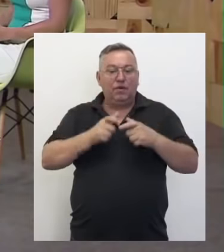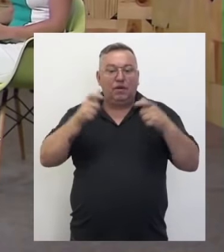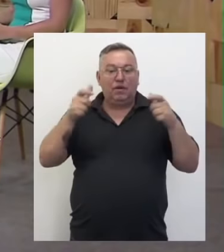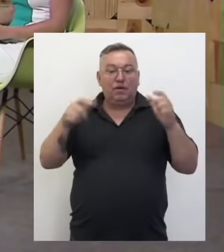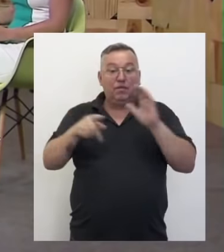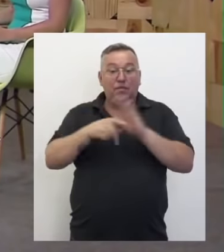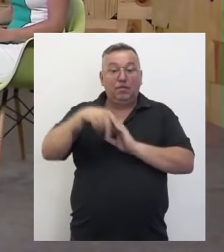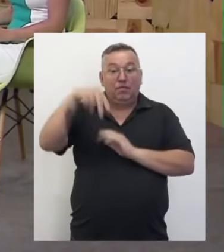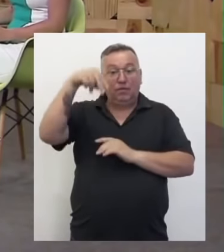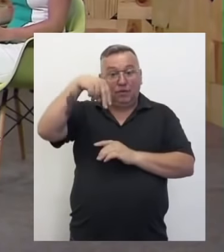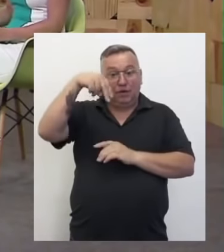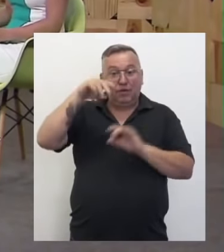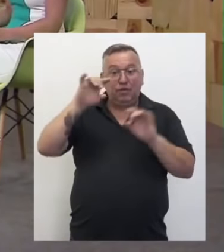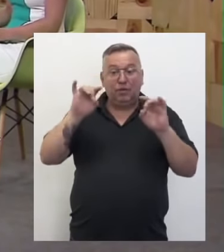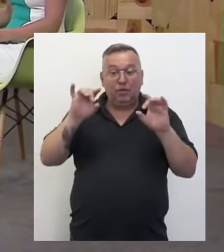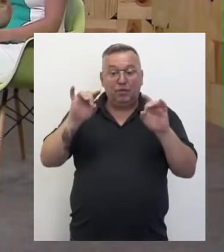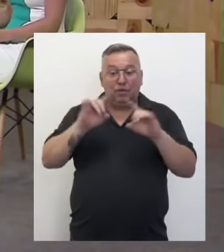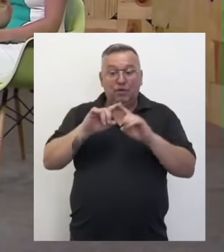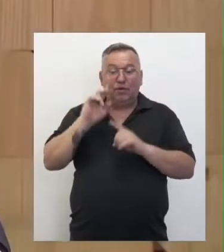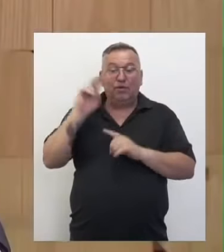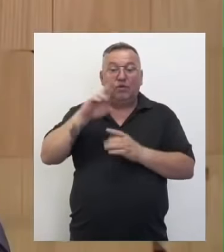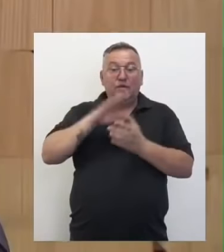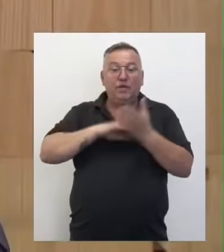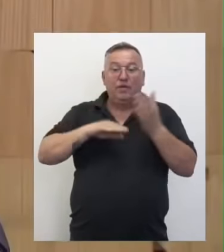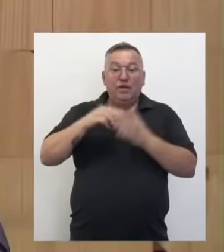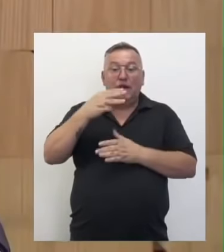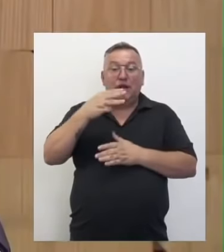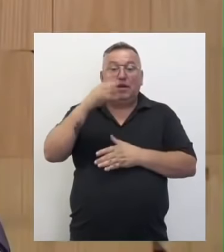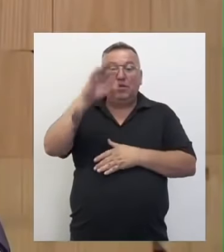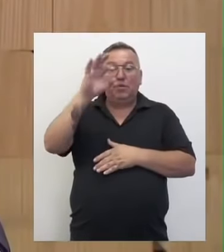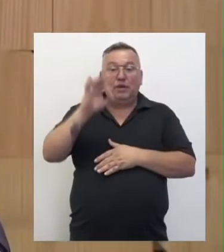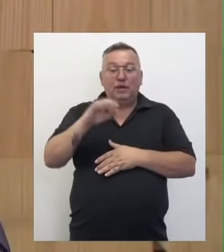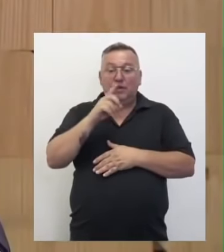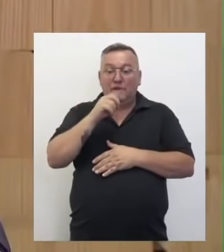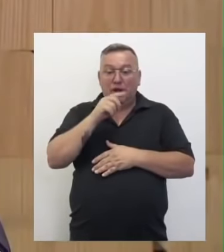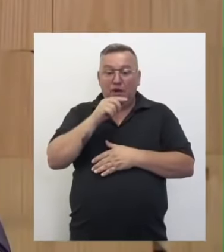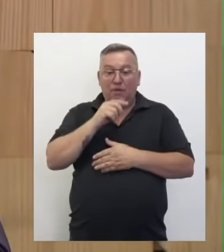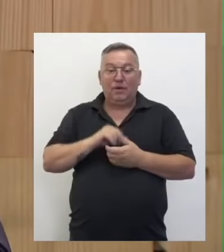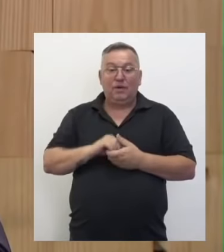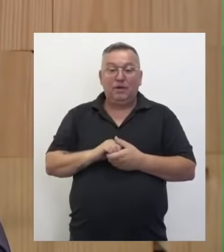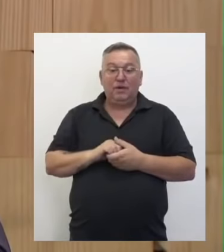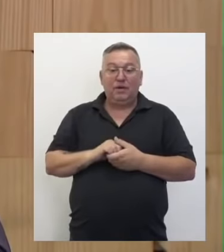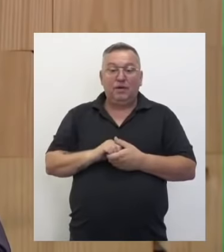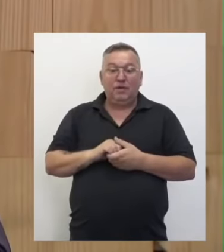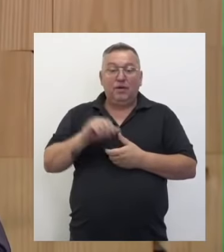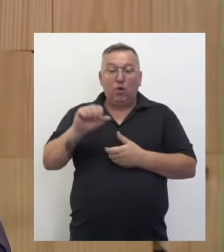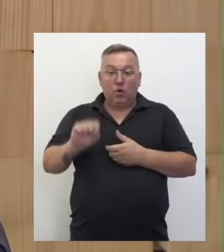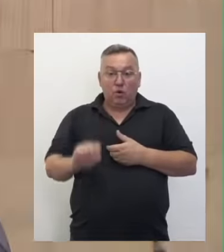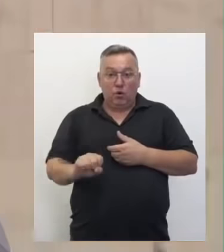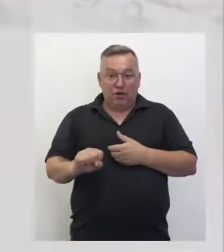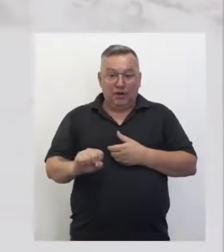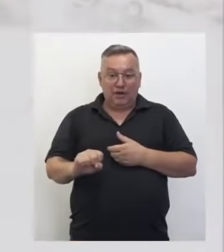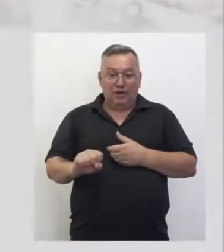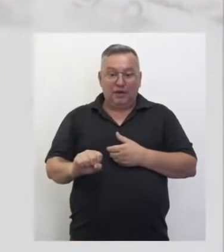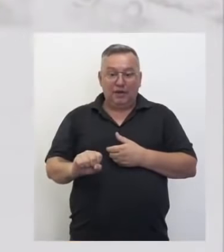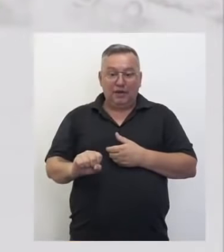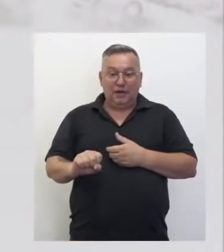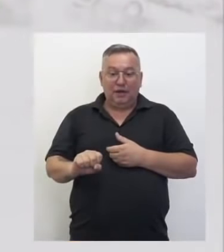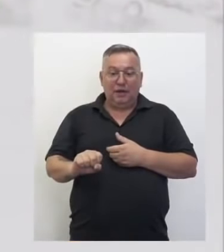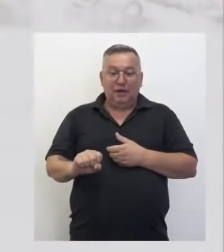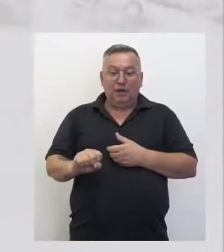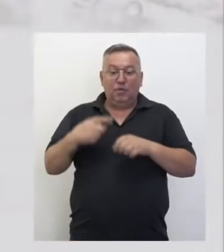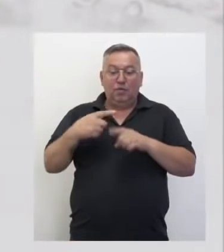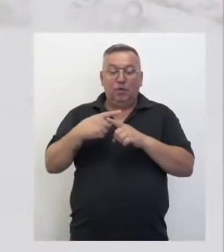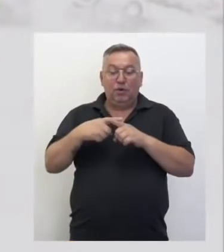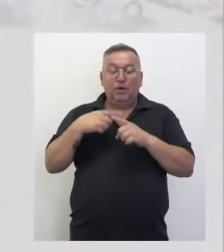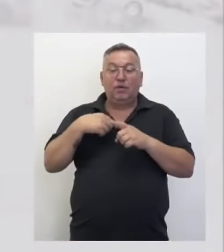nordeste, especialmente. Você vê que nós temos em torno de 3% do volume de água. O sudeste que não fica atrás, porque